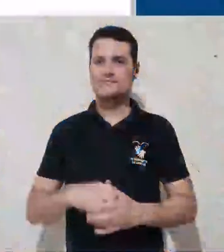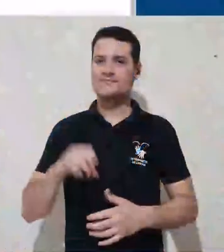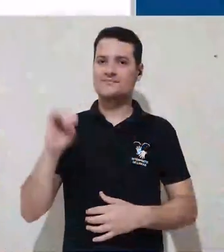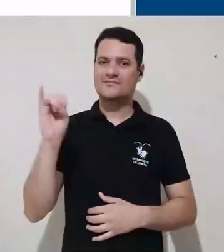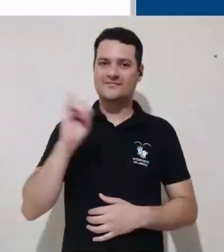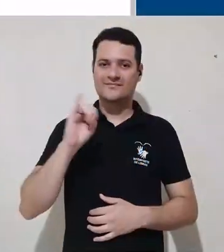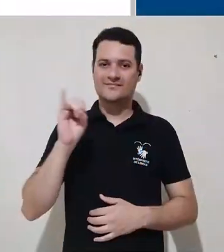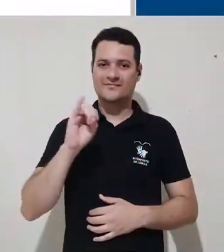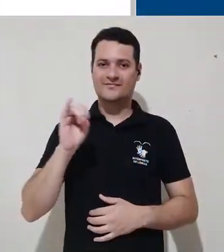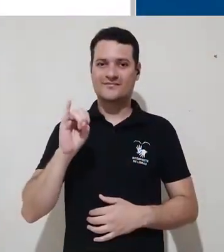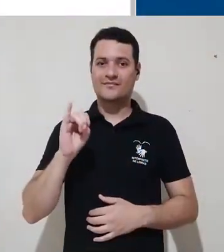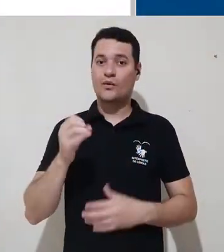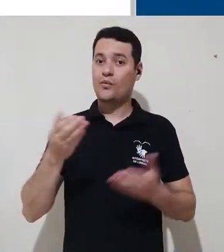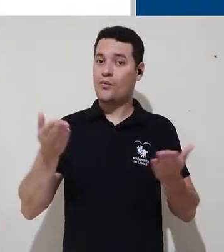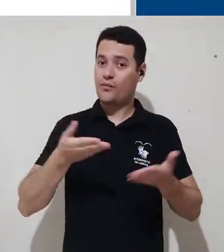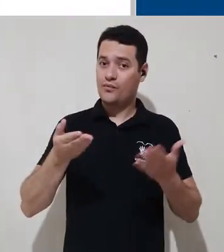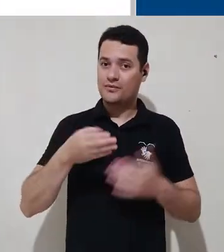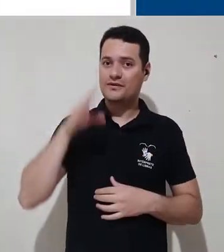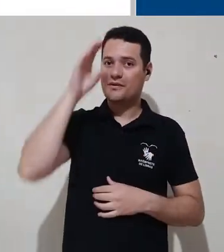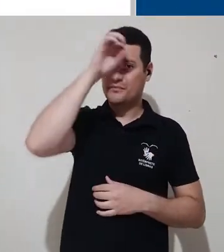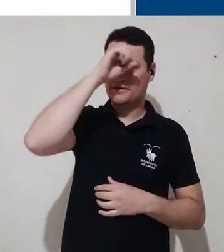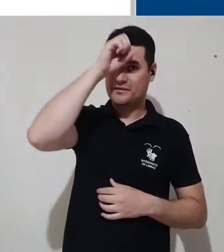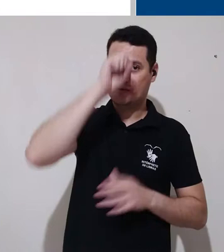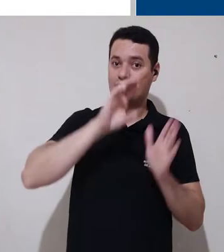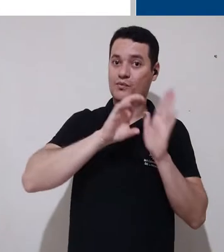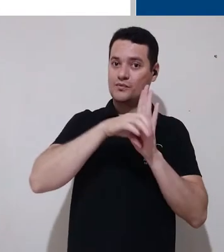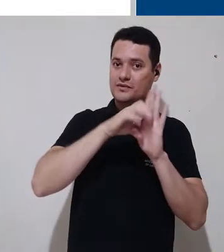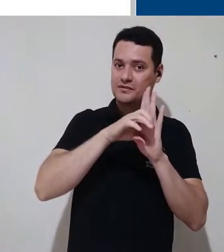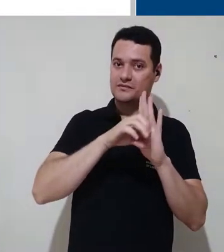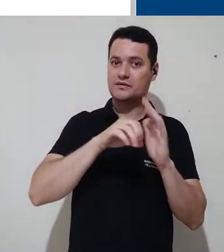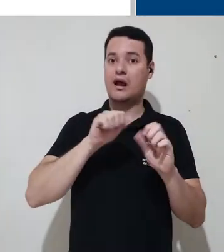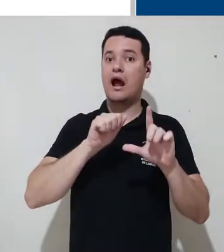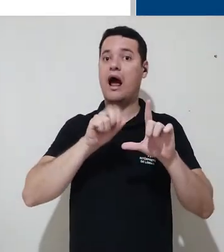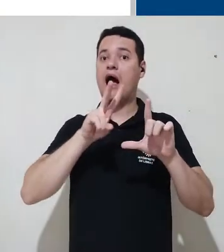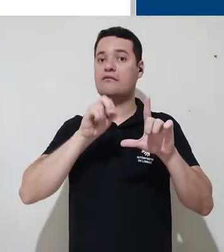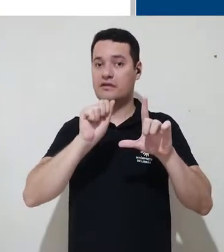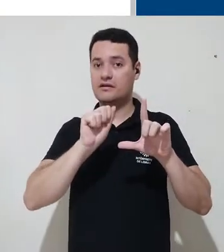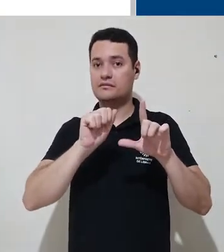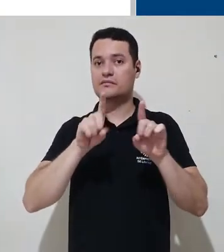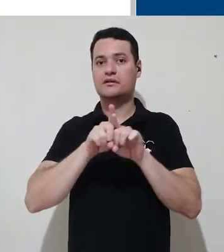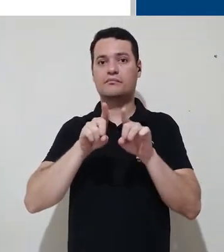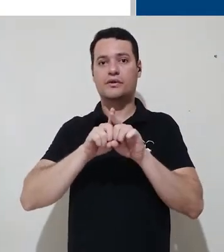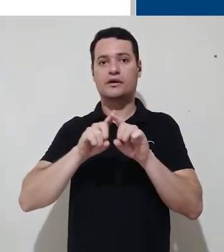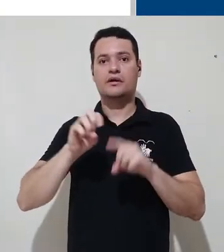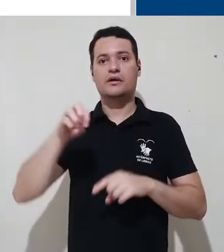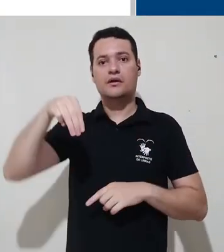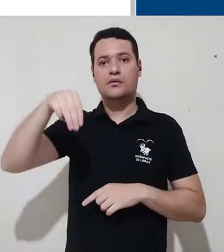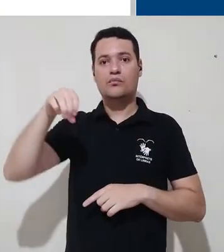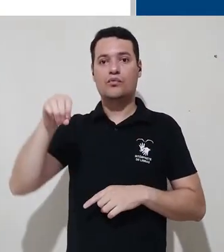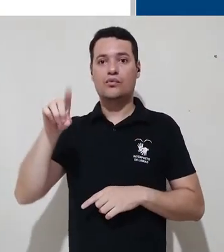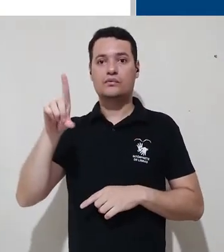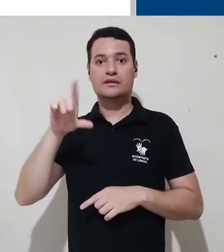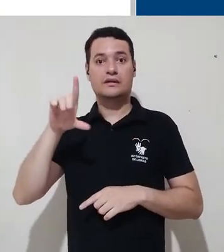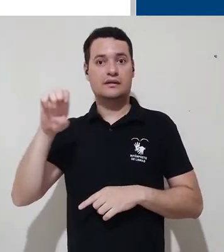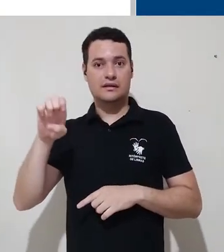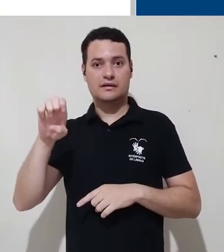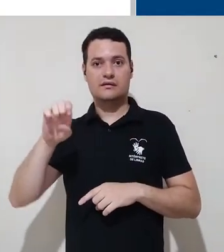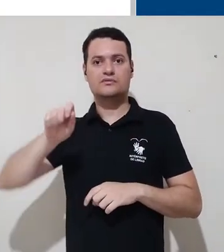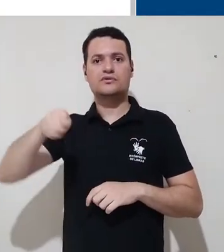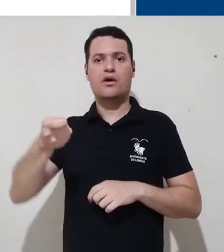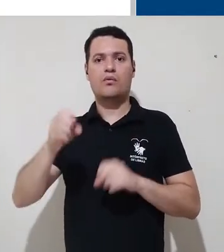Olá, hoje nós vamos aprender os conceitos de Ava e Moodle. O que seria um Ava?